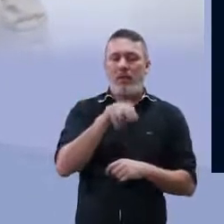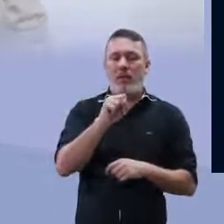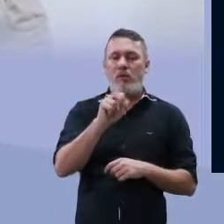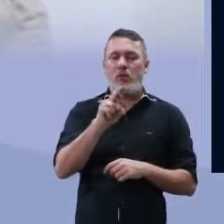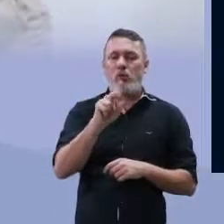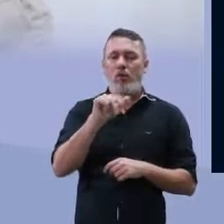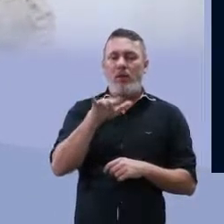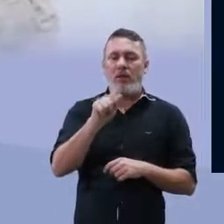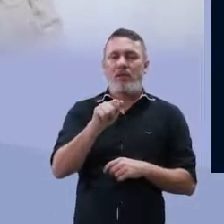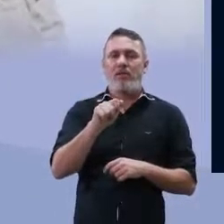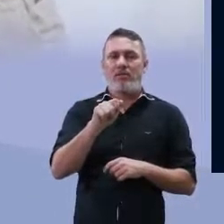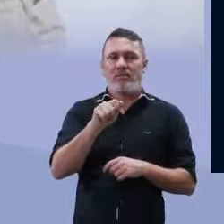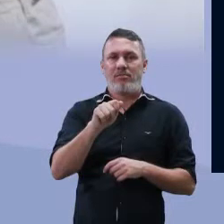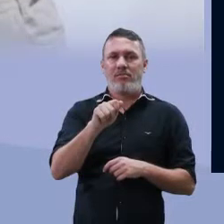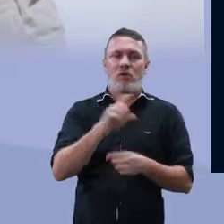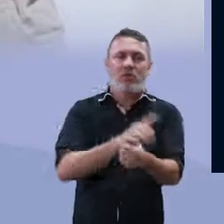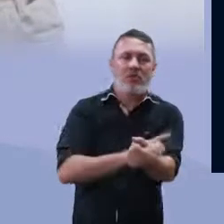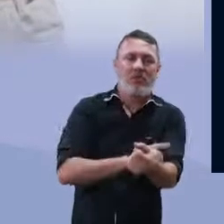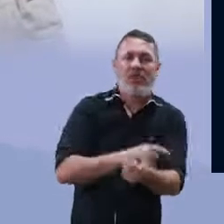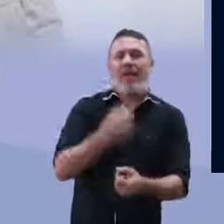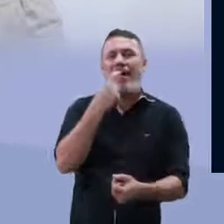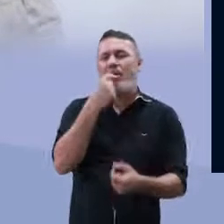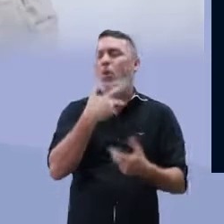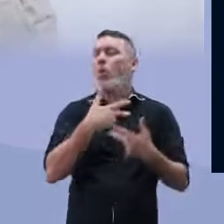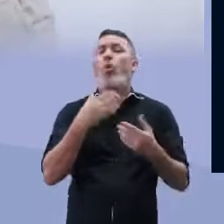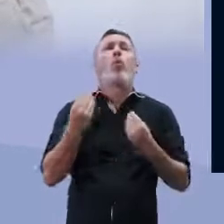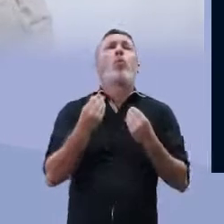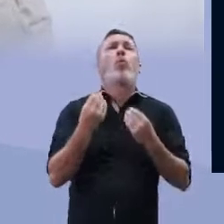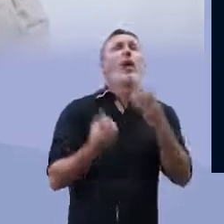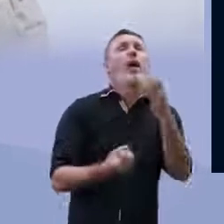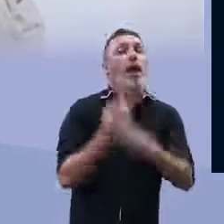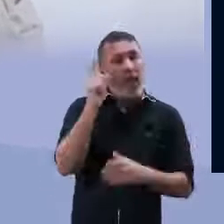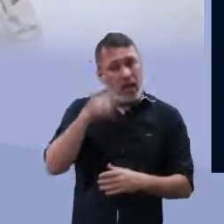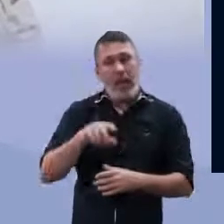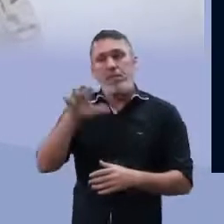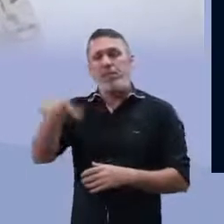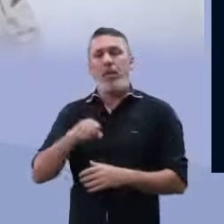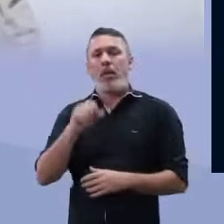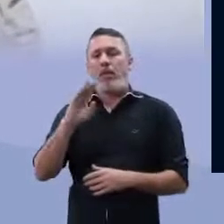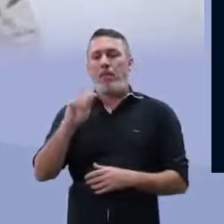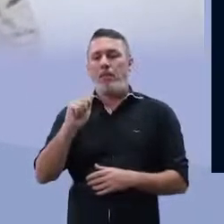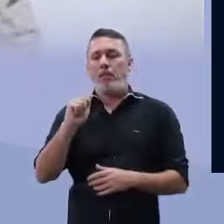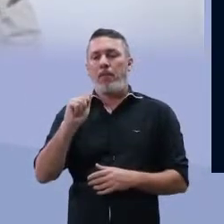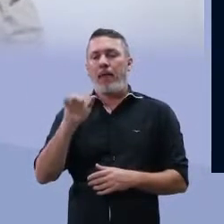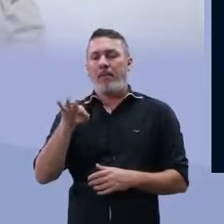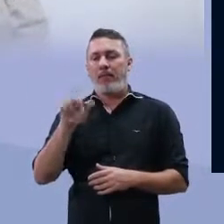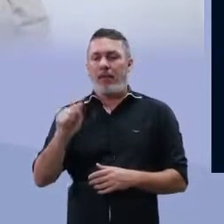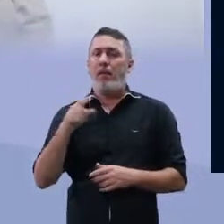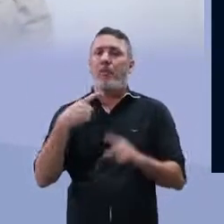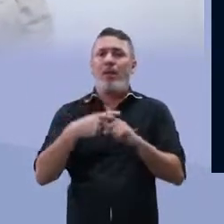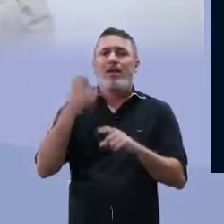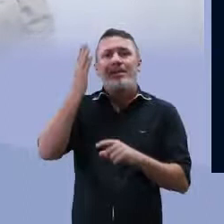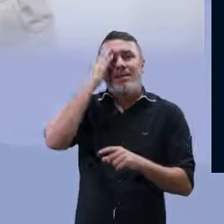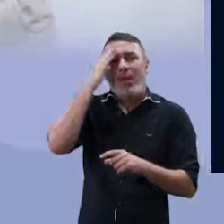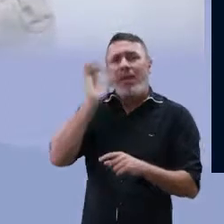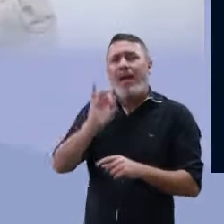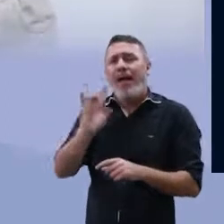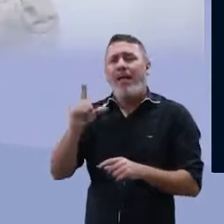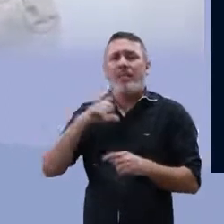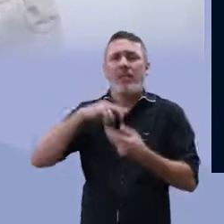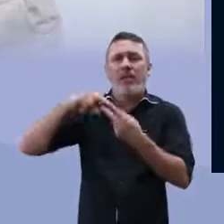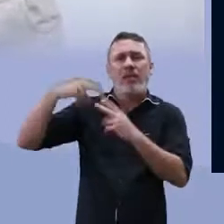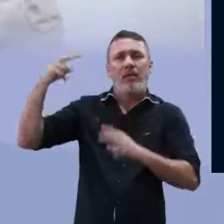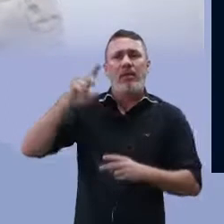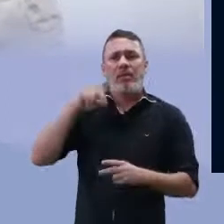Lembram que eu falei para vocês que a insulina... Tudo hoje a gente faz a partir de bactérias. Como que eles fazem isso? A gente já sabe